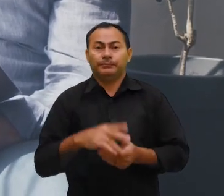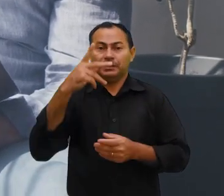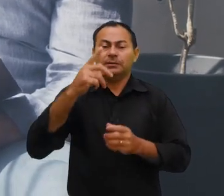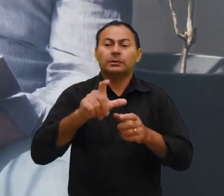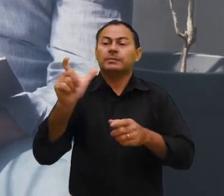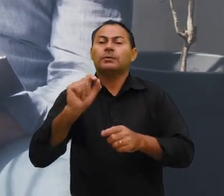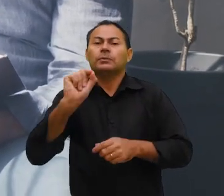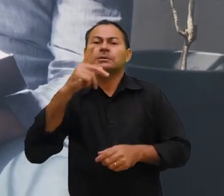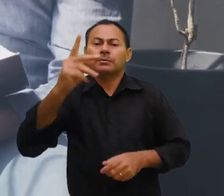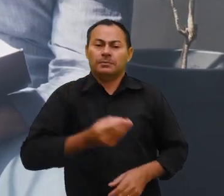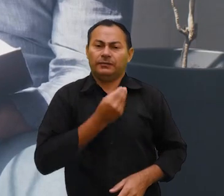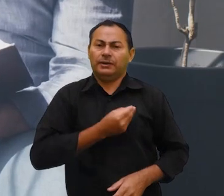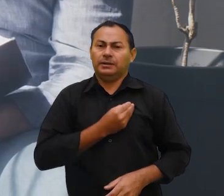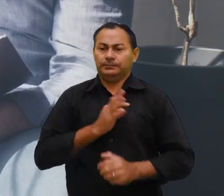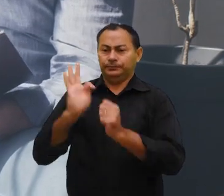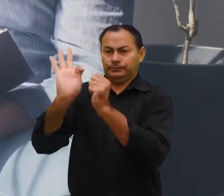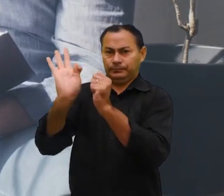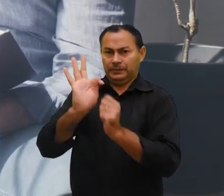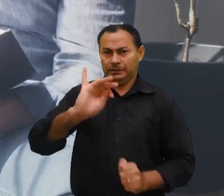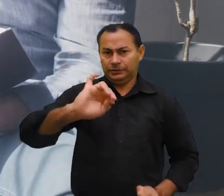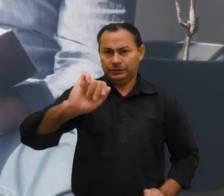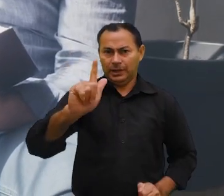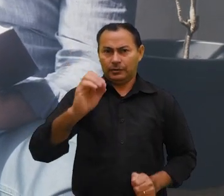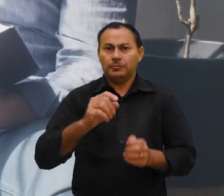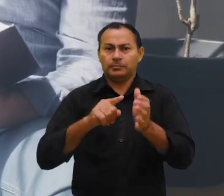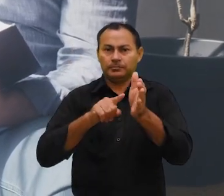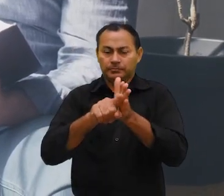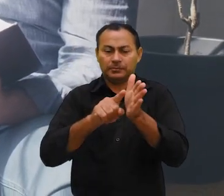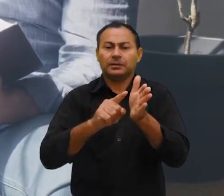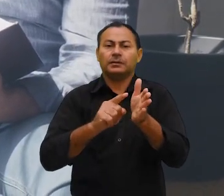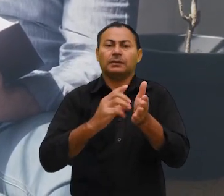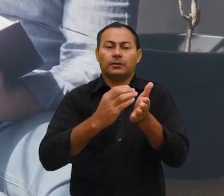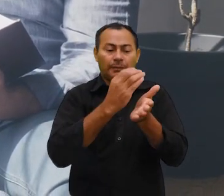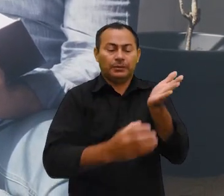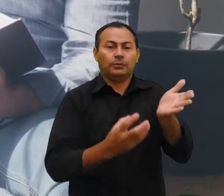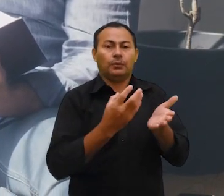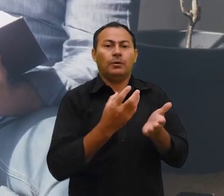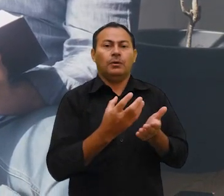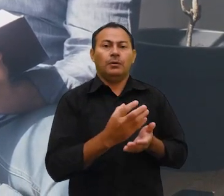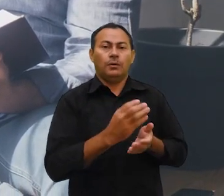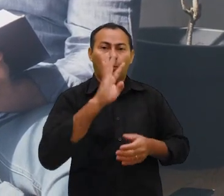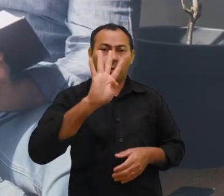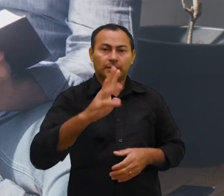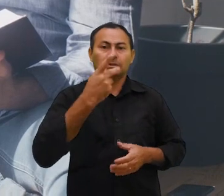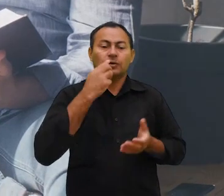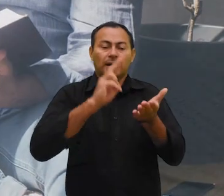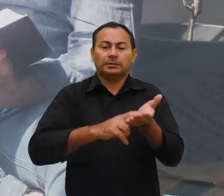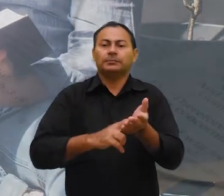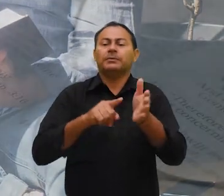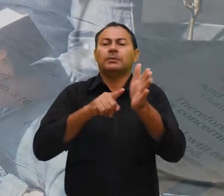o que é a sua vida? Tiago fez a mesma pergunta no capítulo 4 de sua carta. O que é a sua vida?